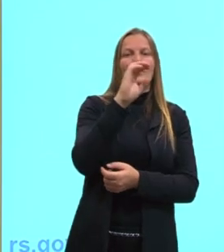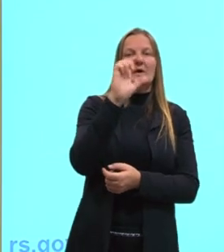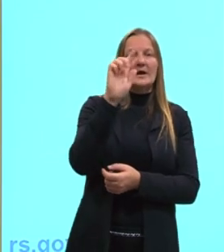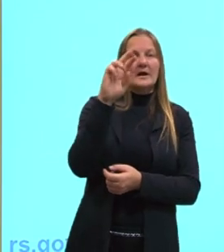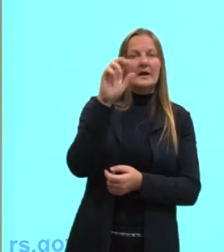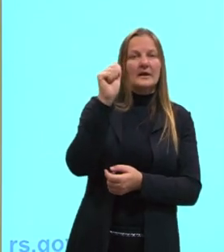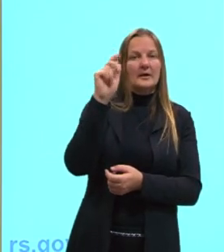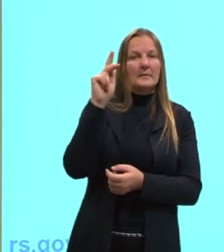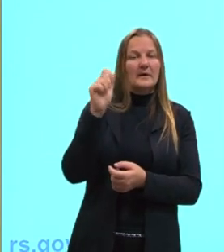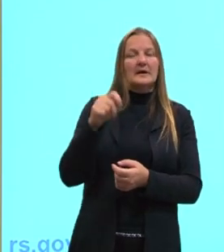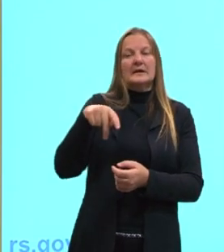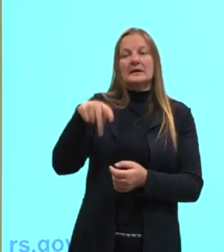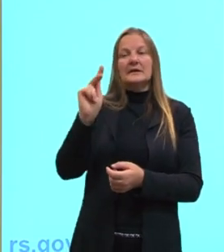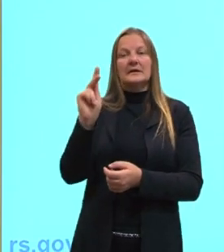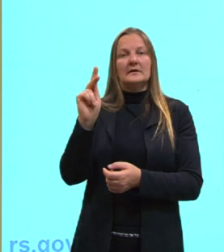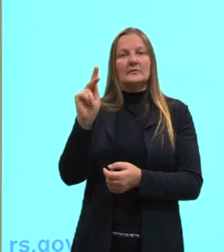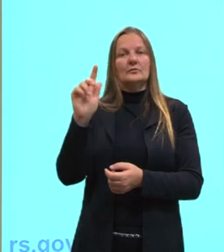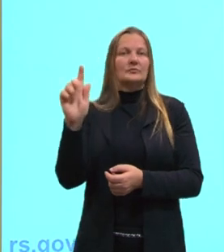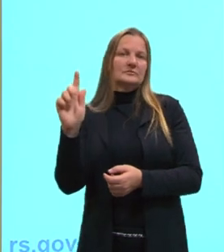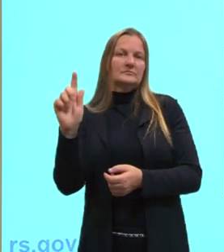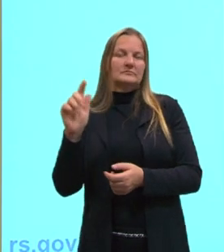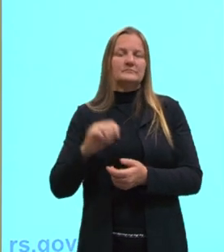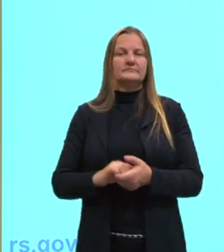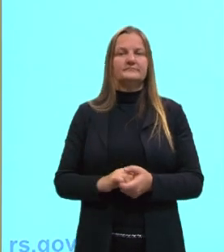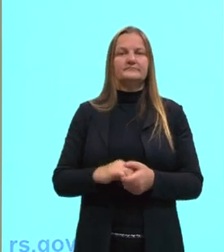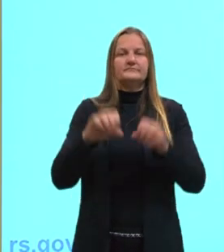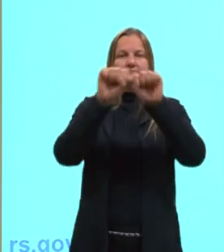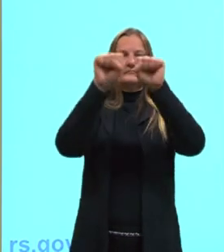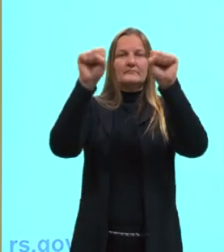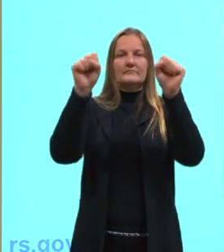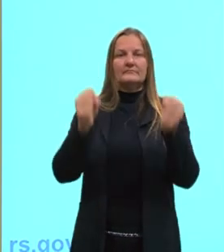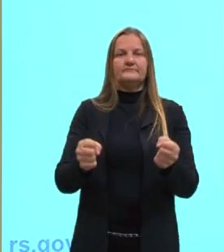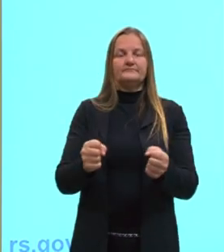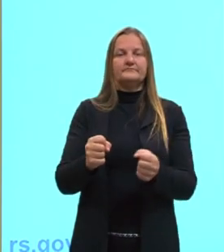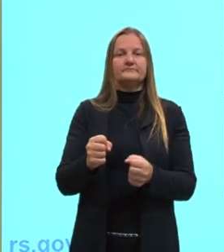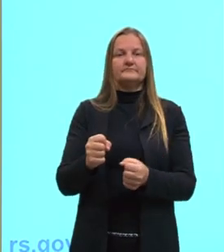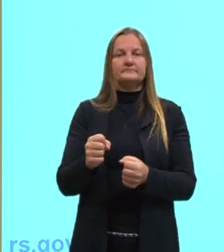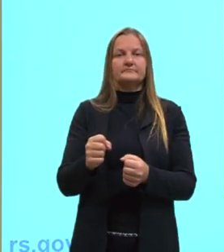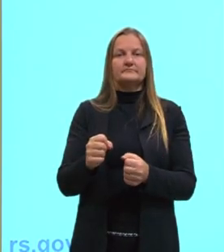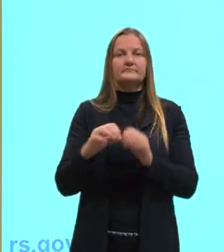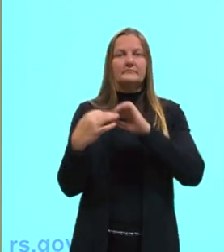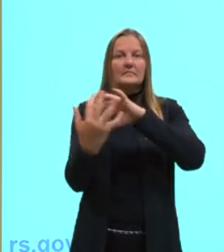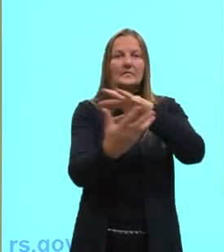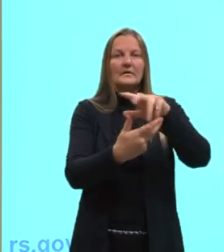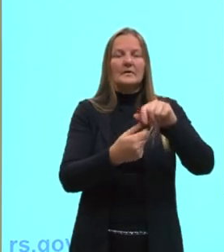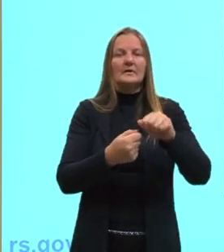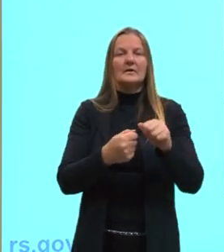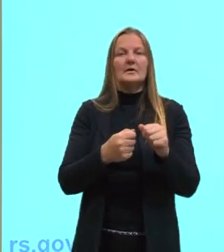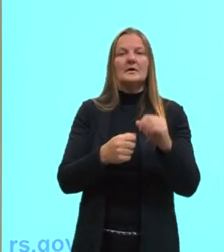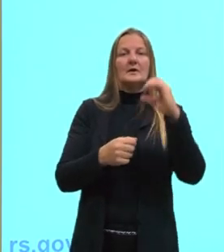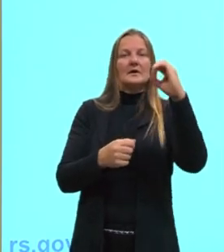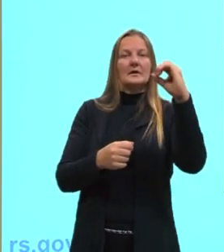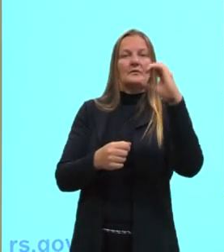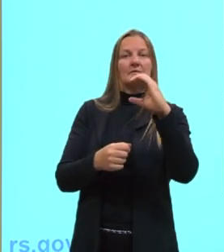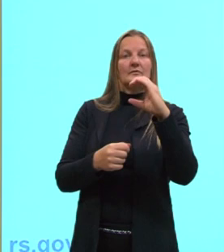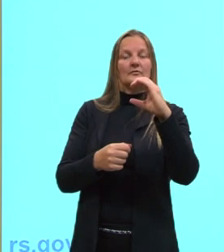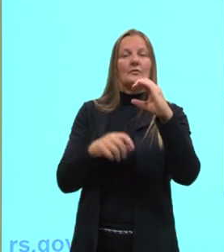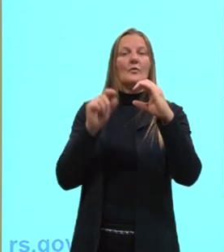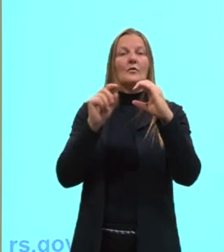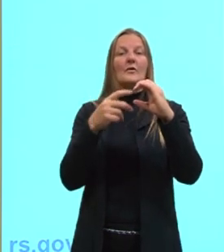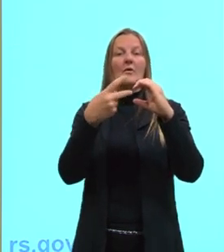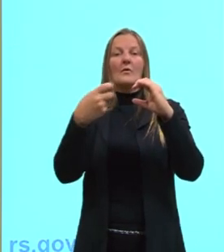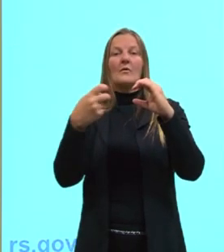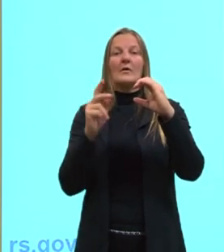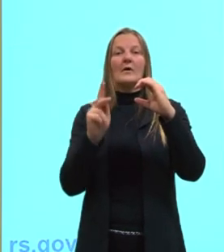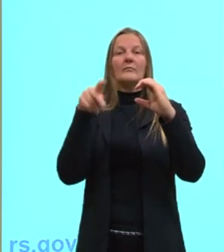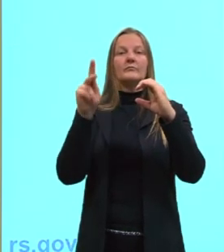quilograma, que a gente usa no SI. E graus Celsius seria o Kelvin, tá? Que a unidade a gente usa no SI.